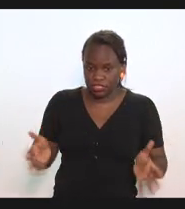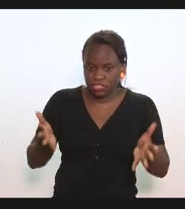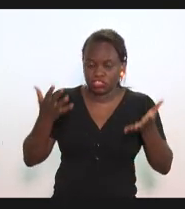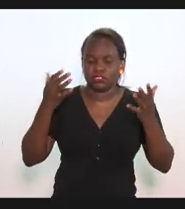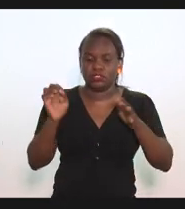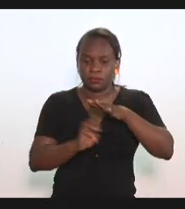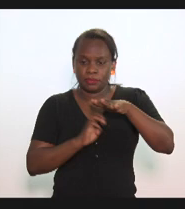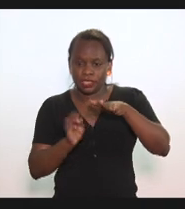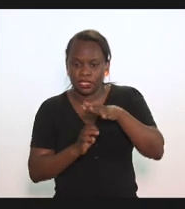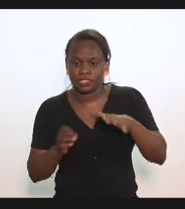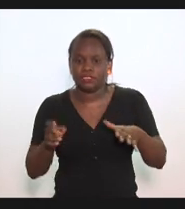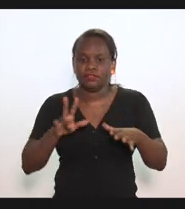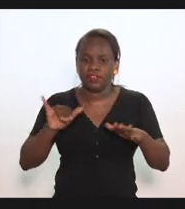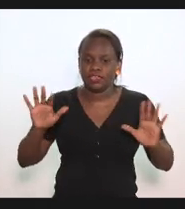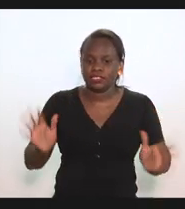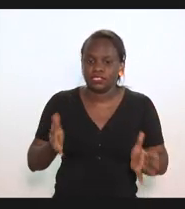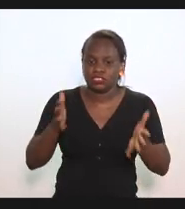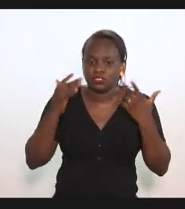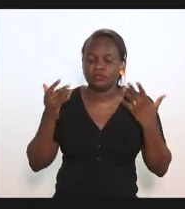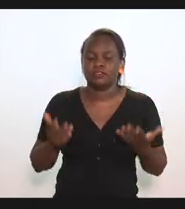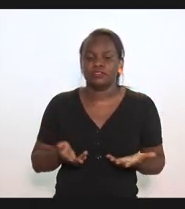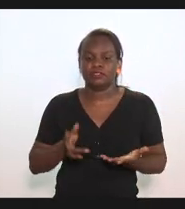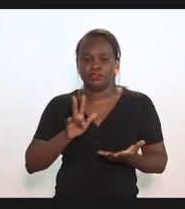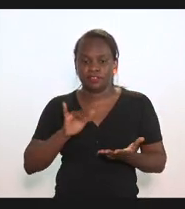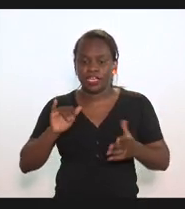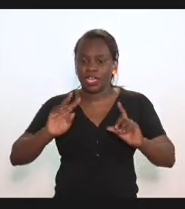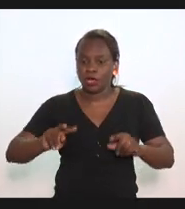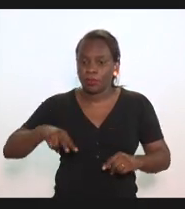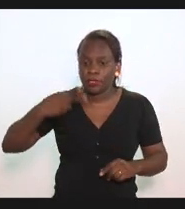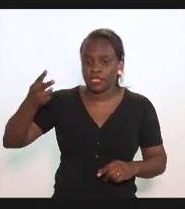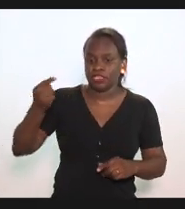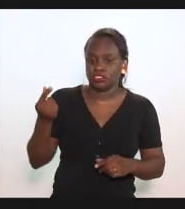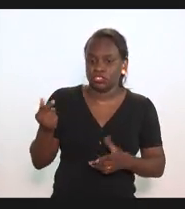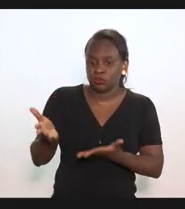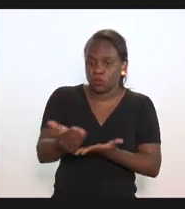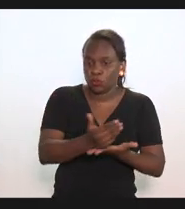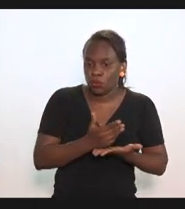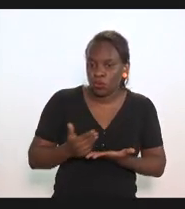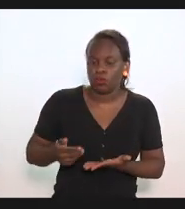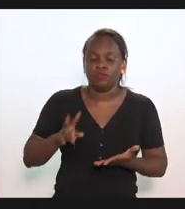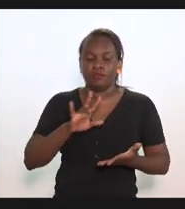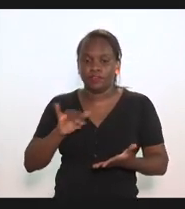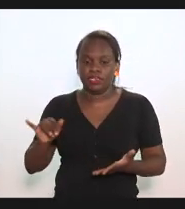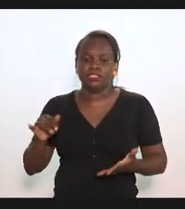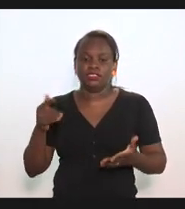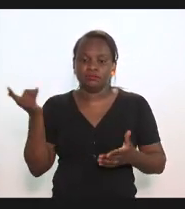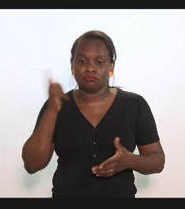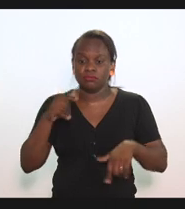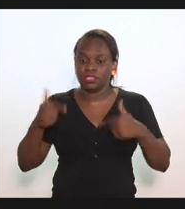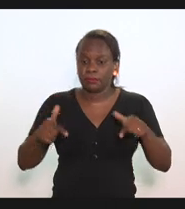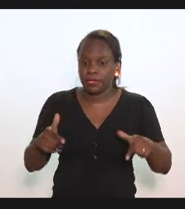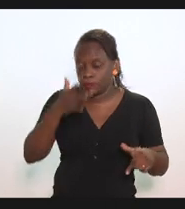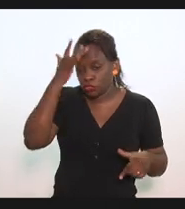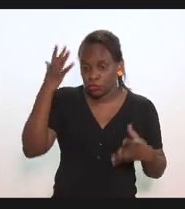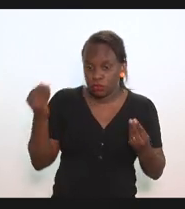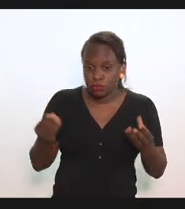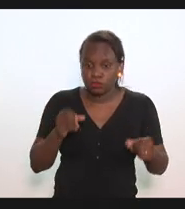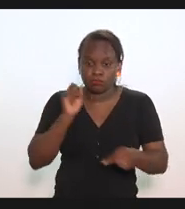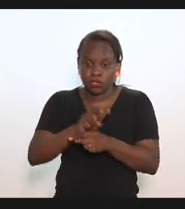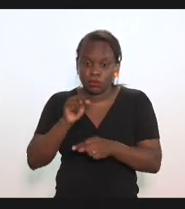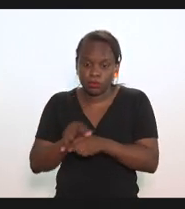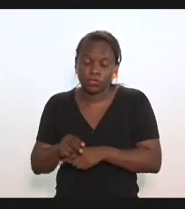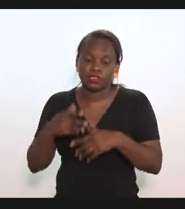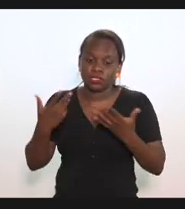para uma empresa você vai fomentar você vai aumentar sua arrecadação você vai gerar emprego desde que